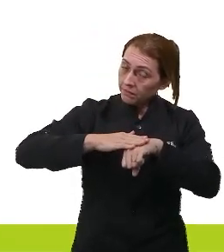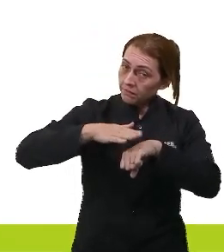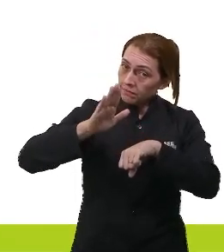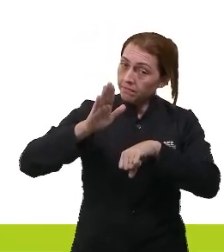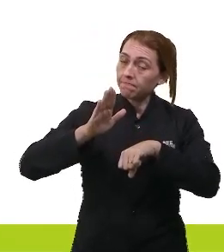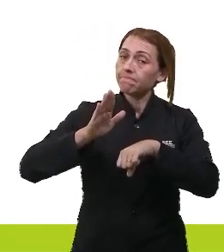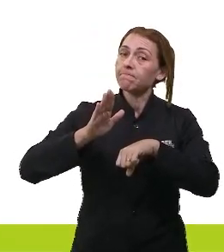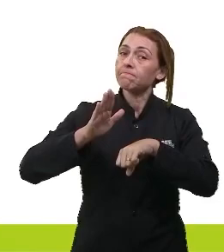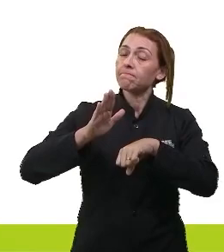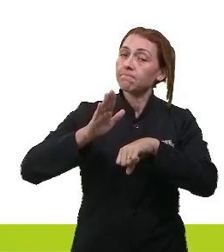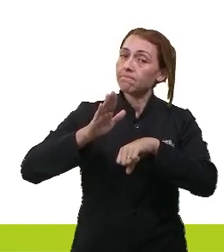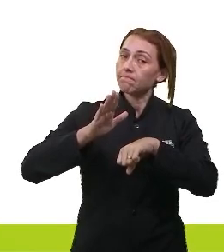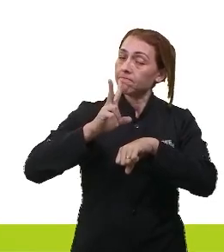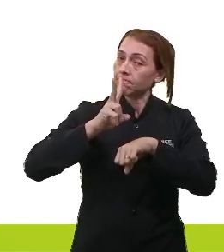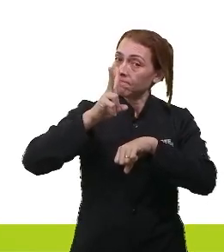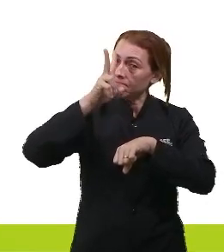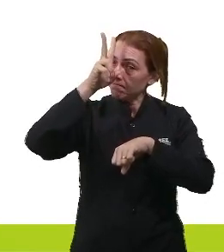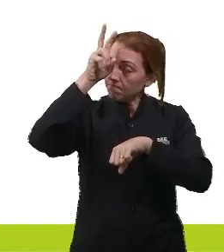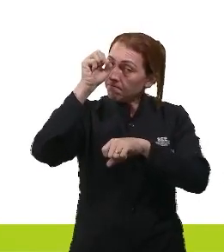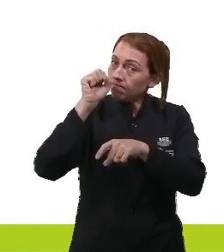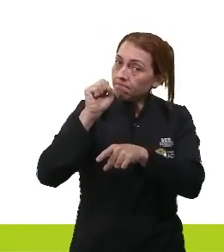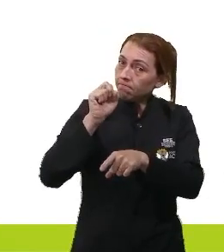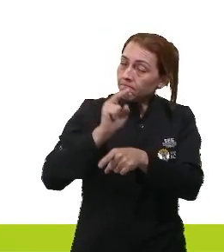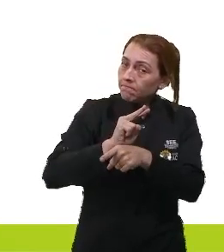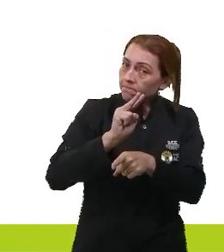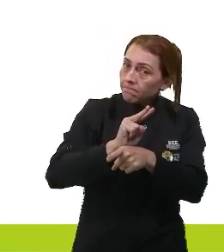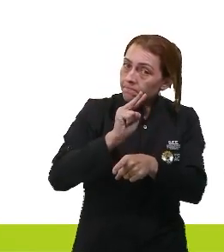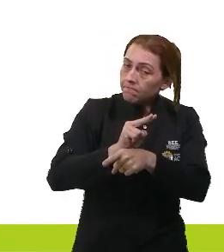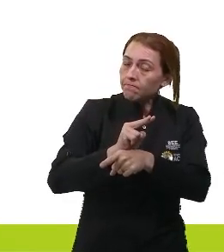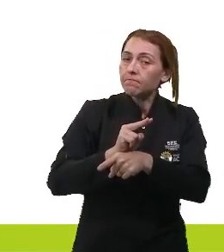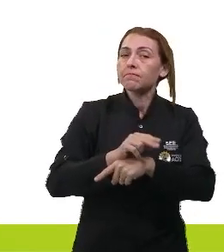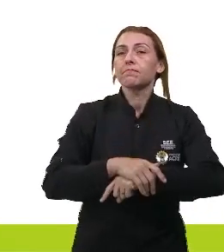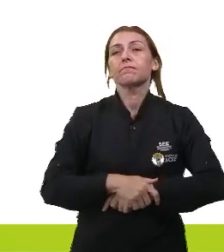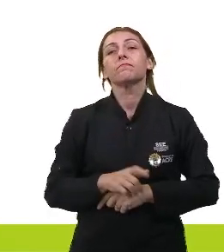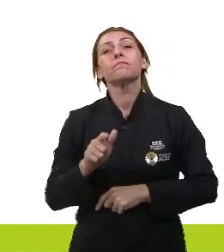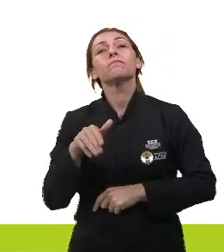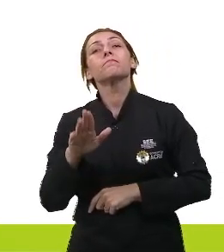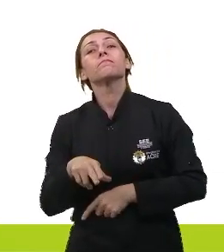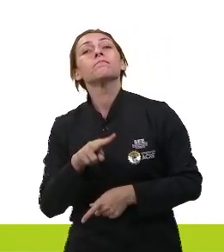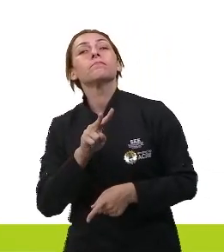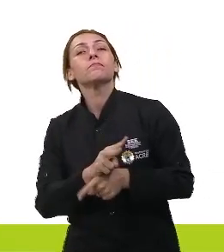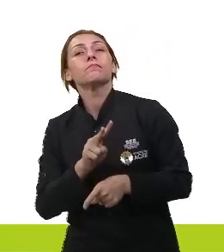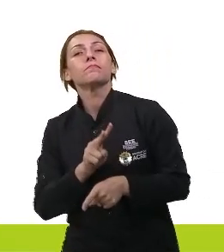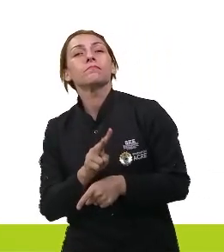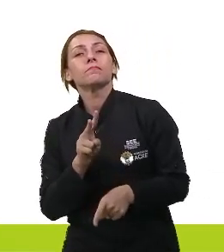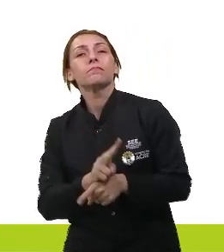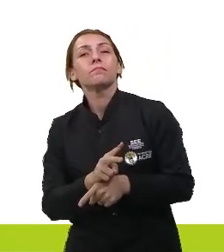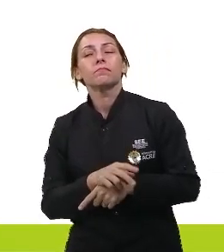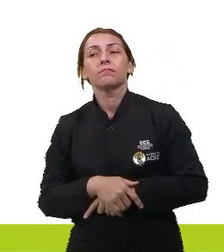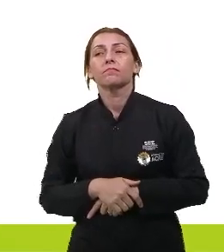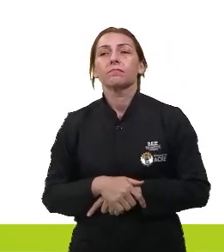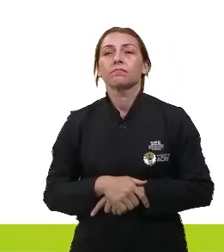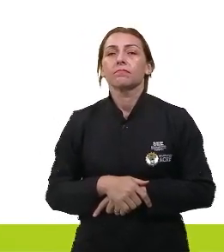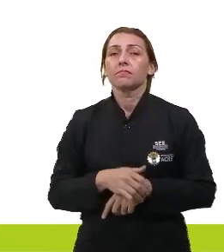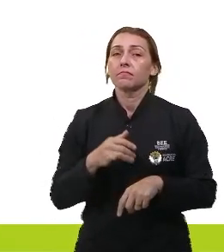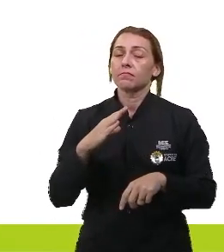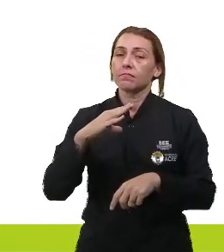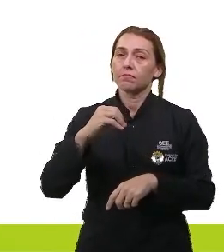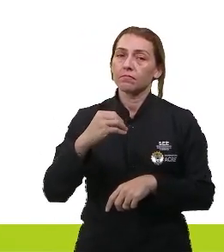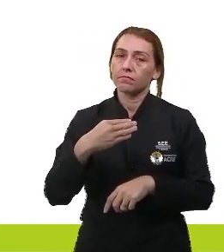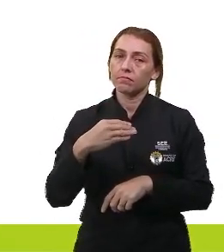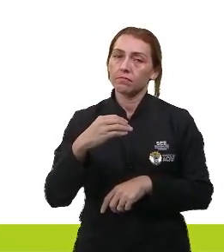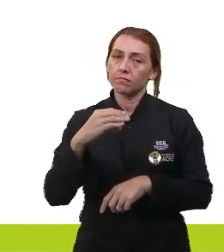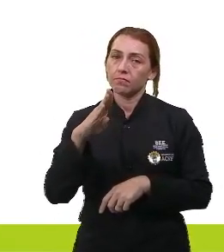mais eficaz? Mais eficaz. Quem vai proteger o cobre com